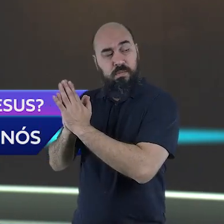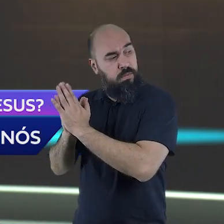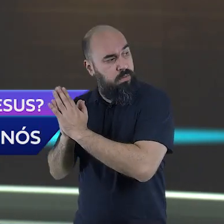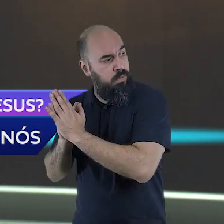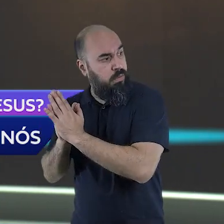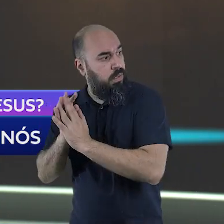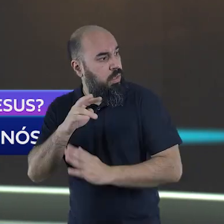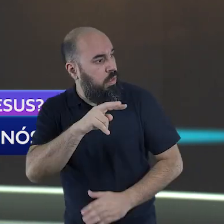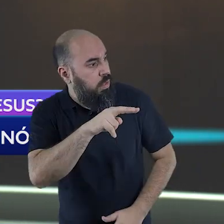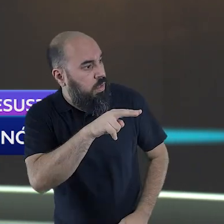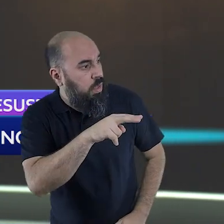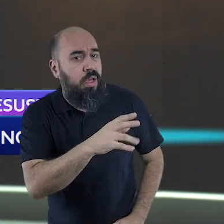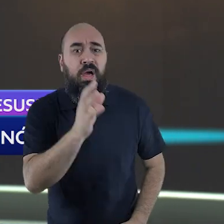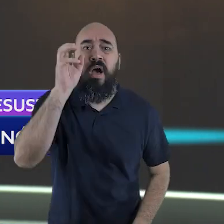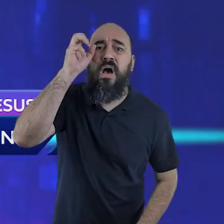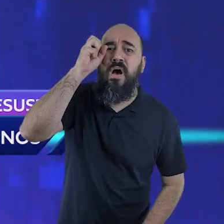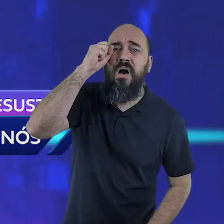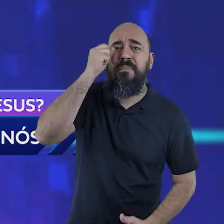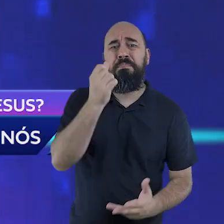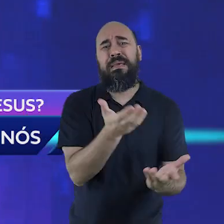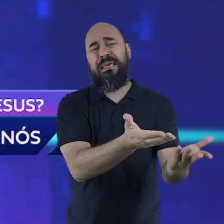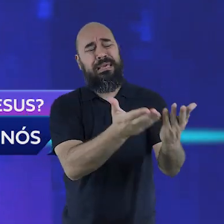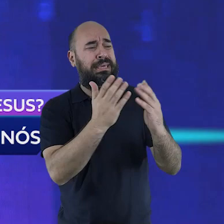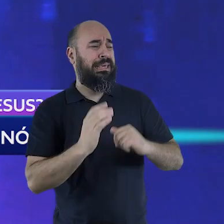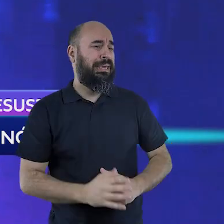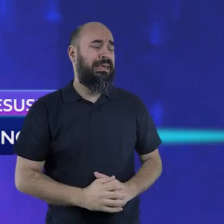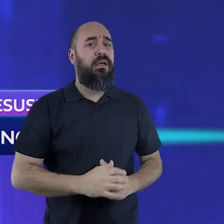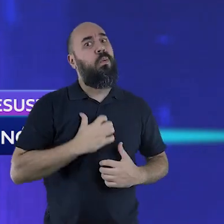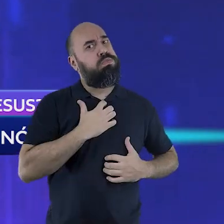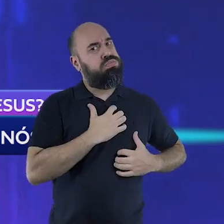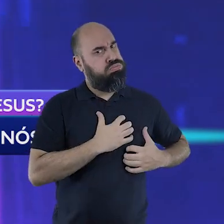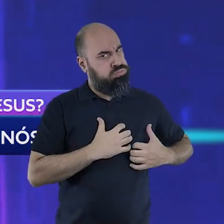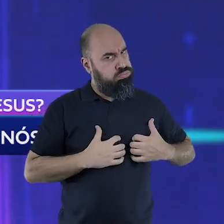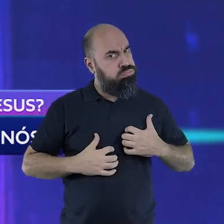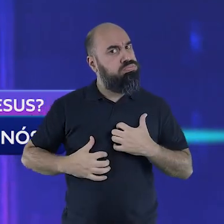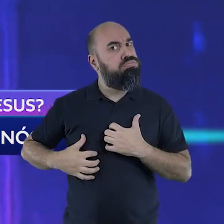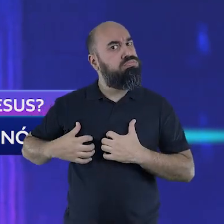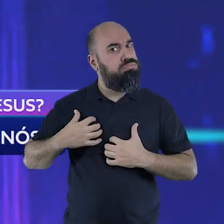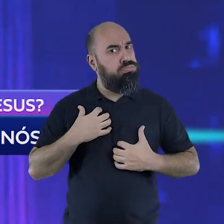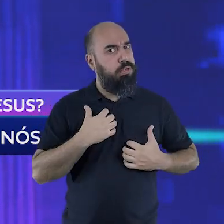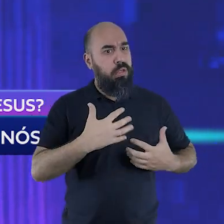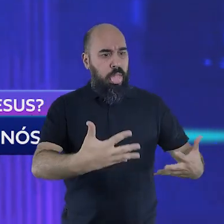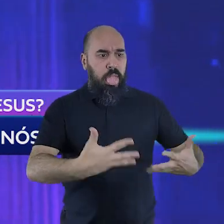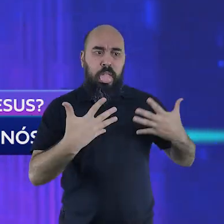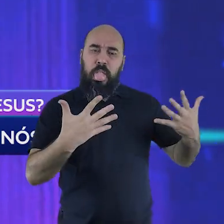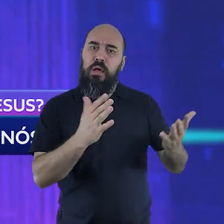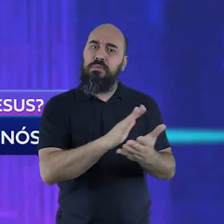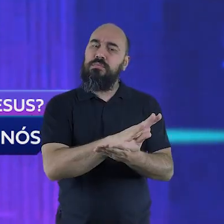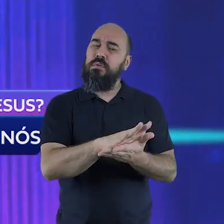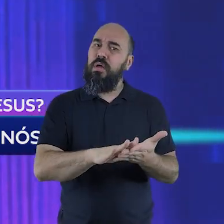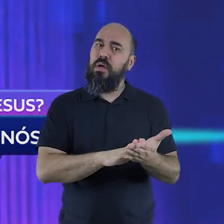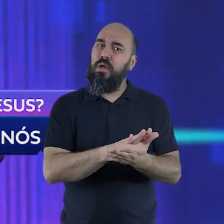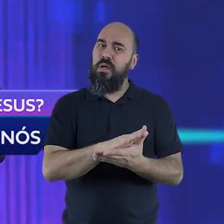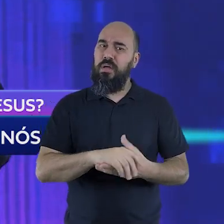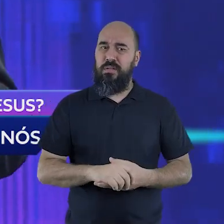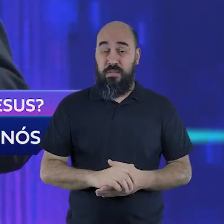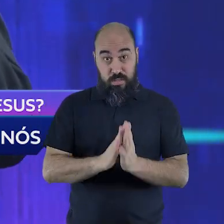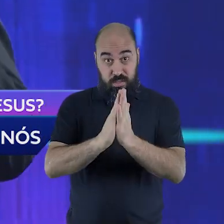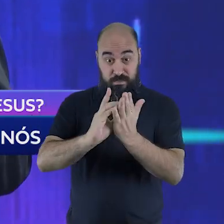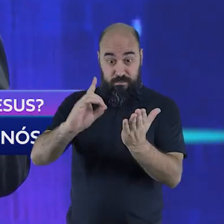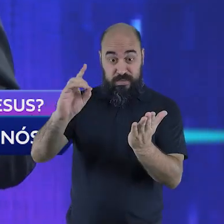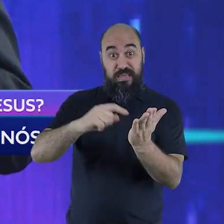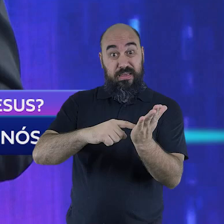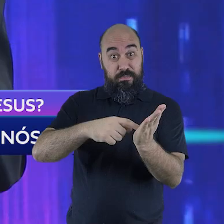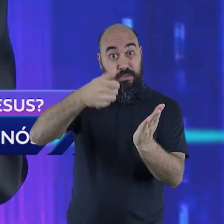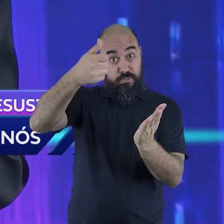dormindo. A angústia de Jesus foi tão intensa que a Bíblia diz que Ele